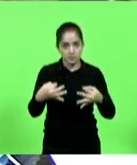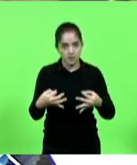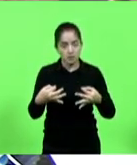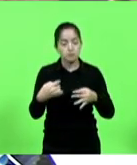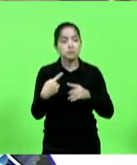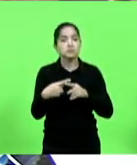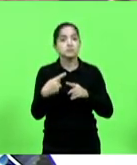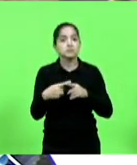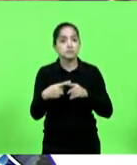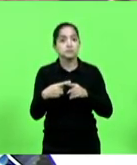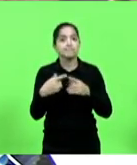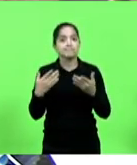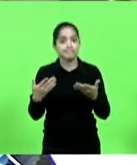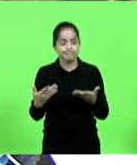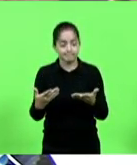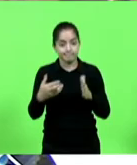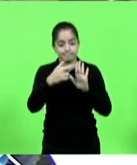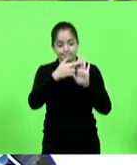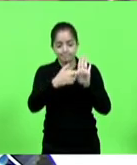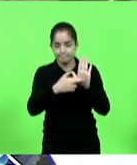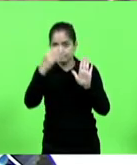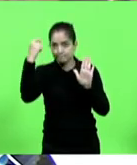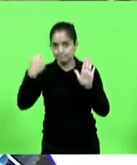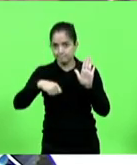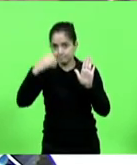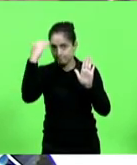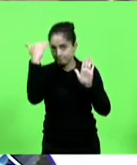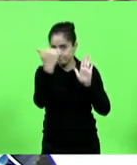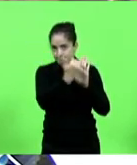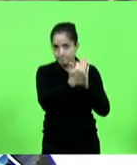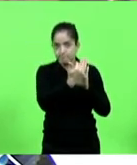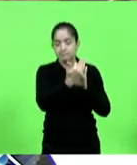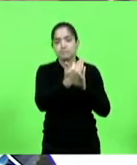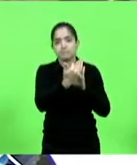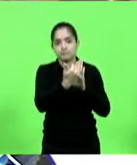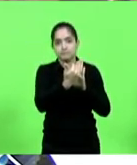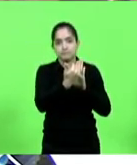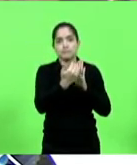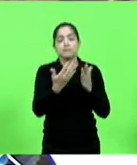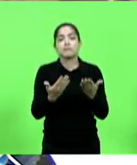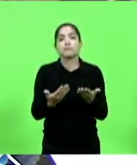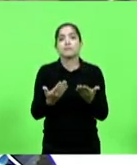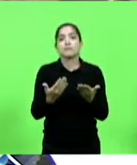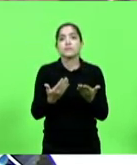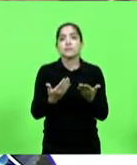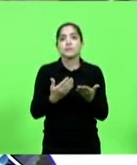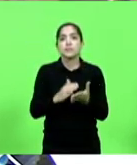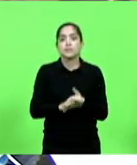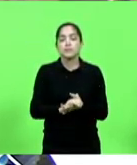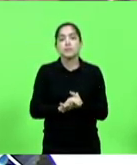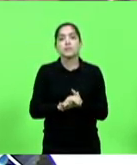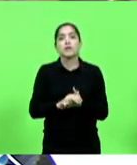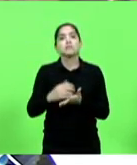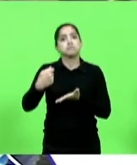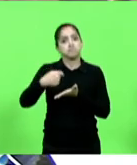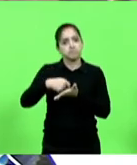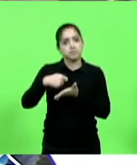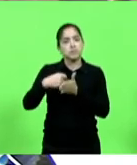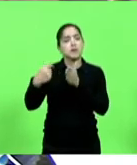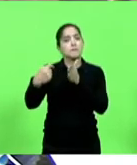Esse é um prazo regimental, precisa ser respeitado, a informação é pertinente, sou cobrado por isso